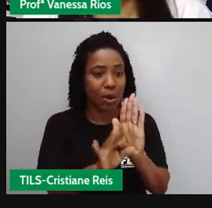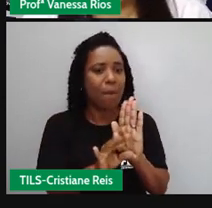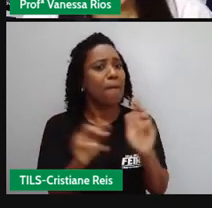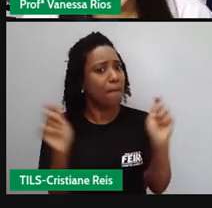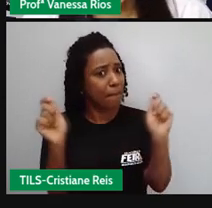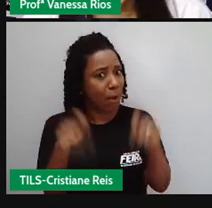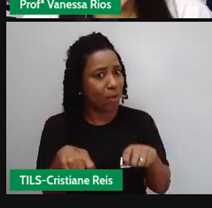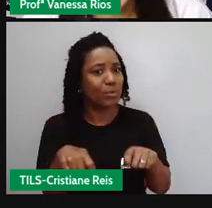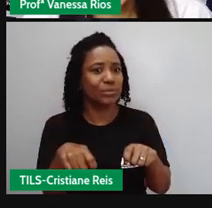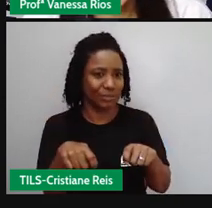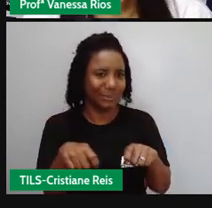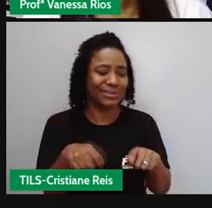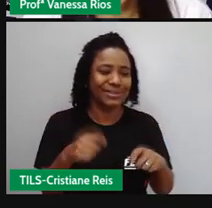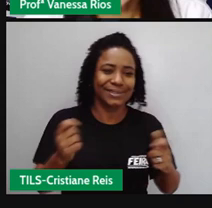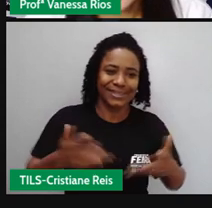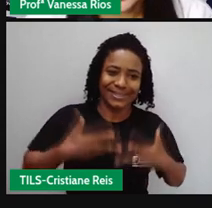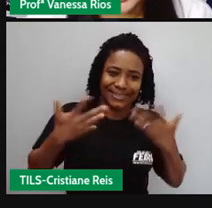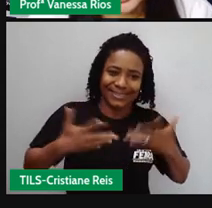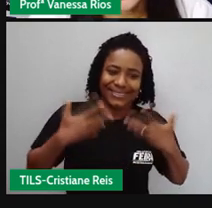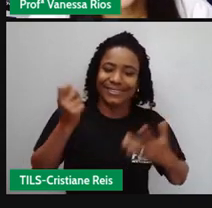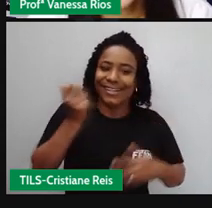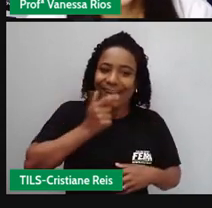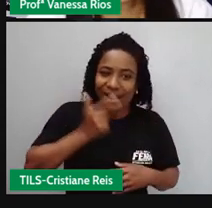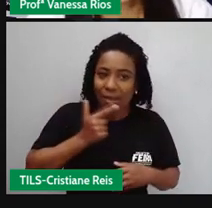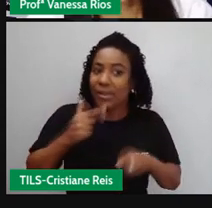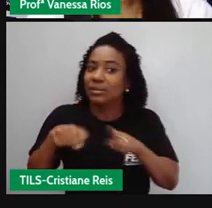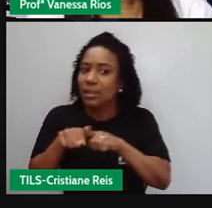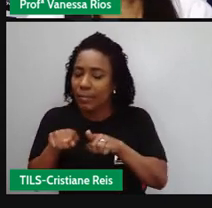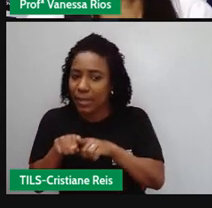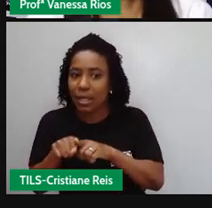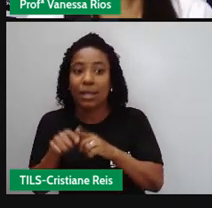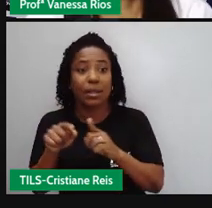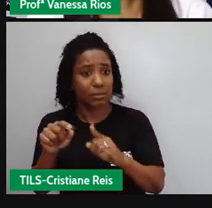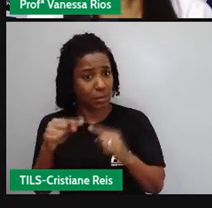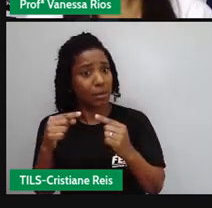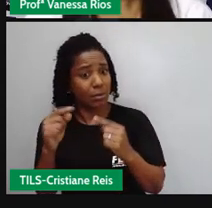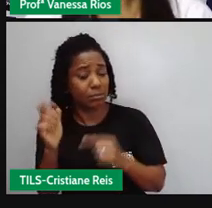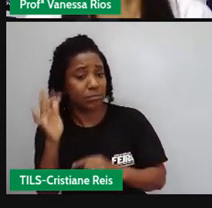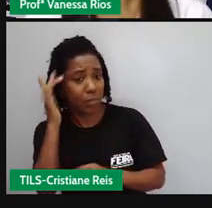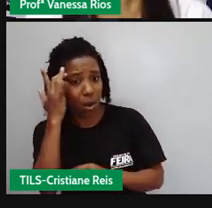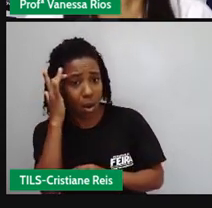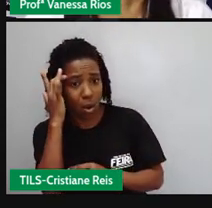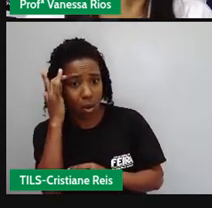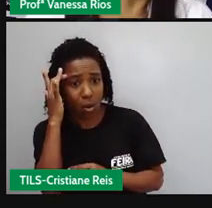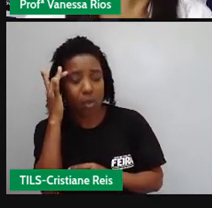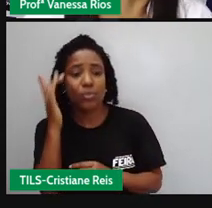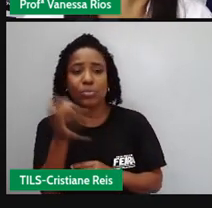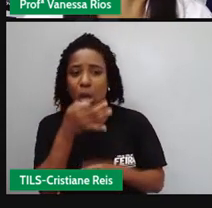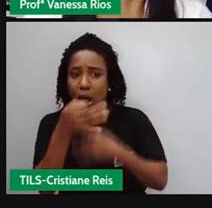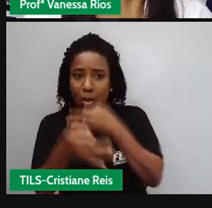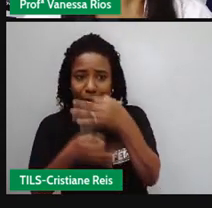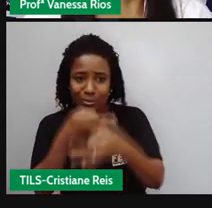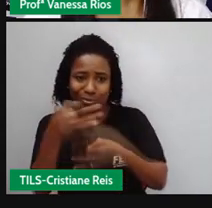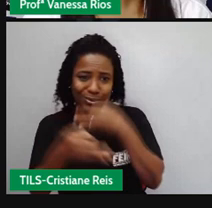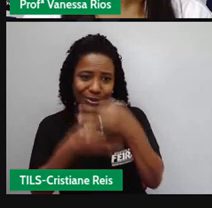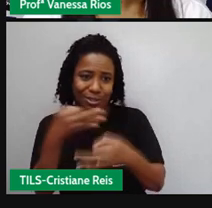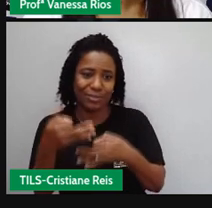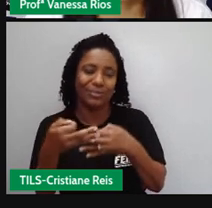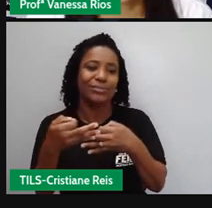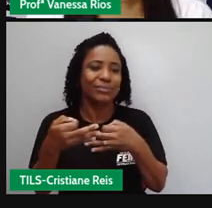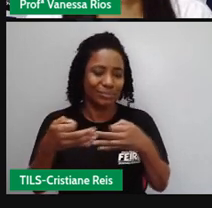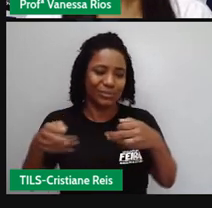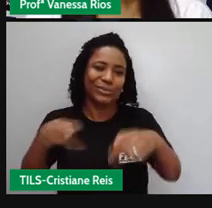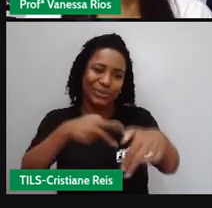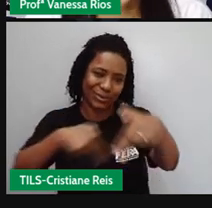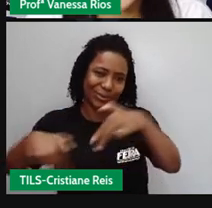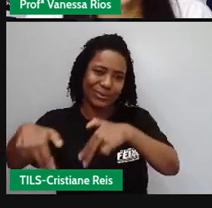criticar aspectos do cotidiano. Então, a gente observa aí que é uma forma realmente aí mais leve